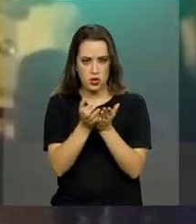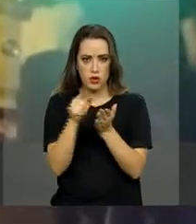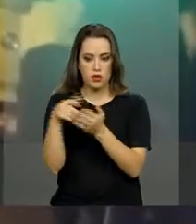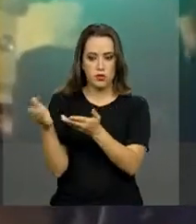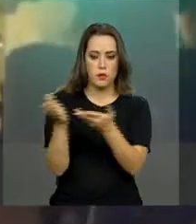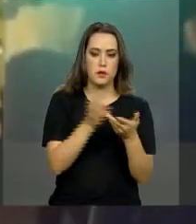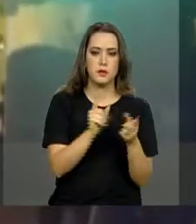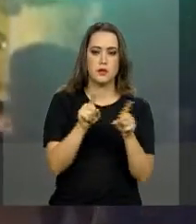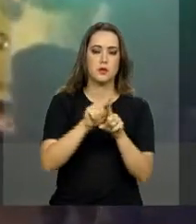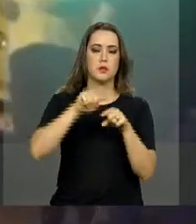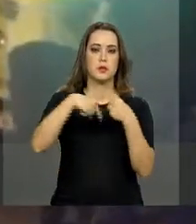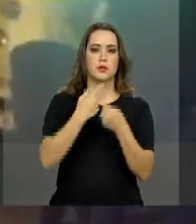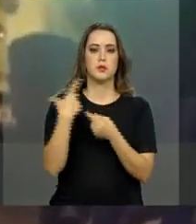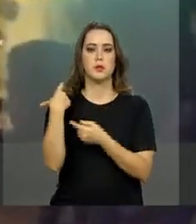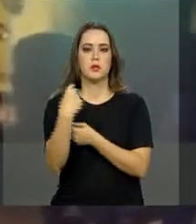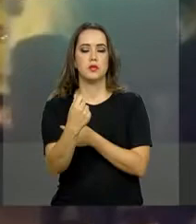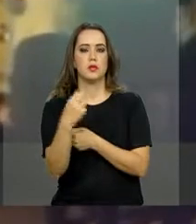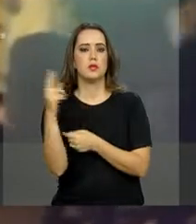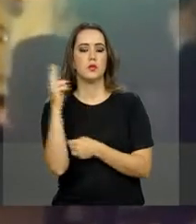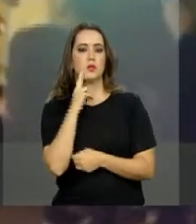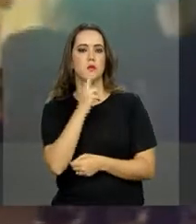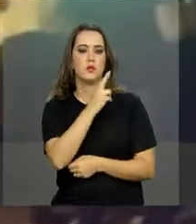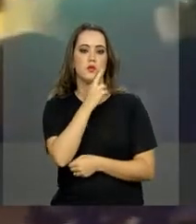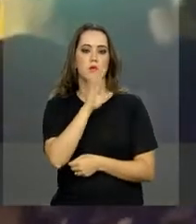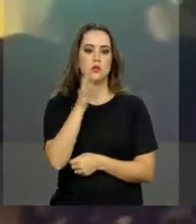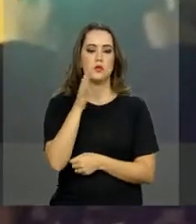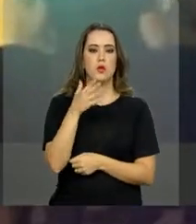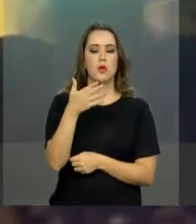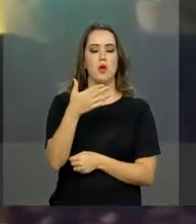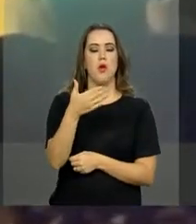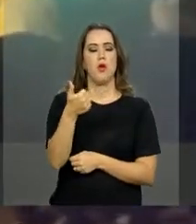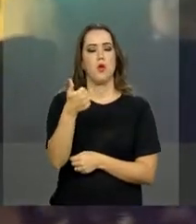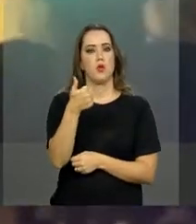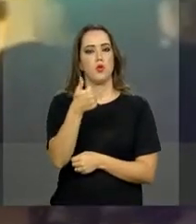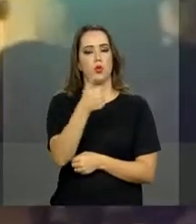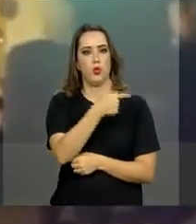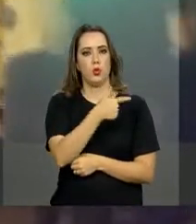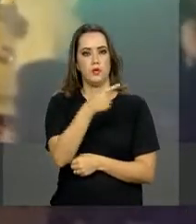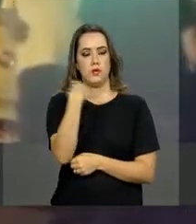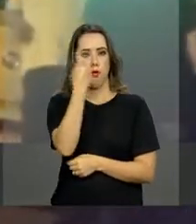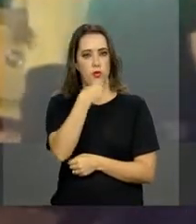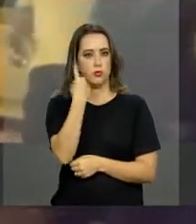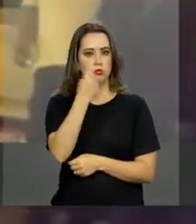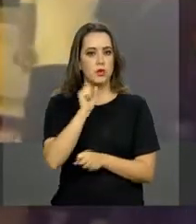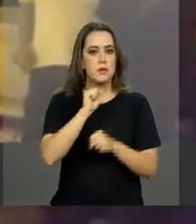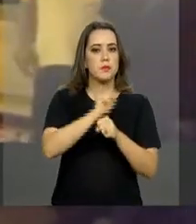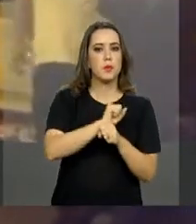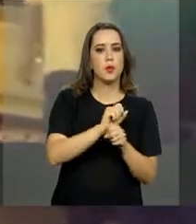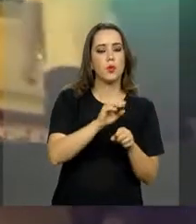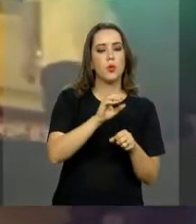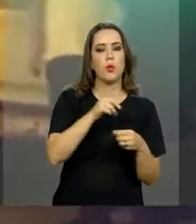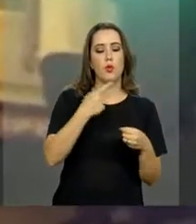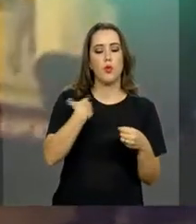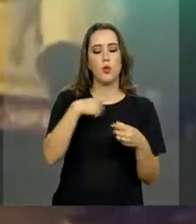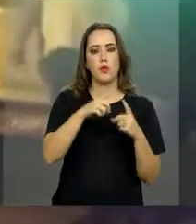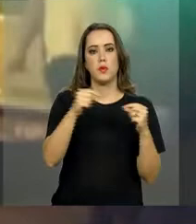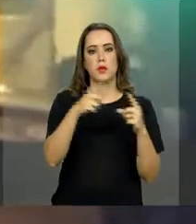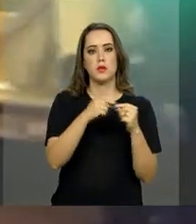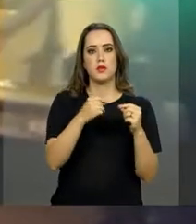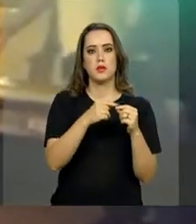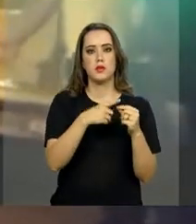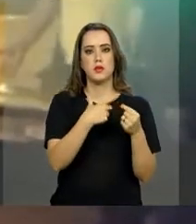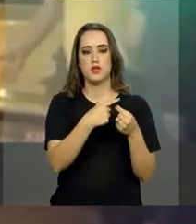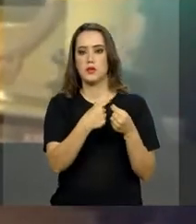saiu de Boa Vista, em Roraima, por volta do meio-dia. Fez uma parada em Brasília, onde desceram